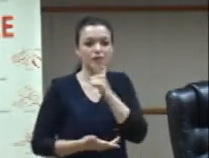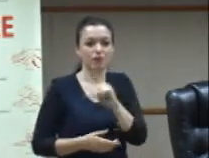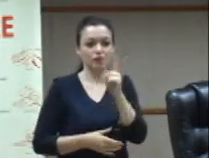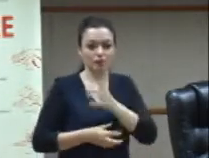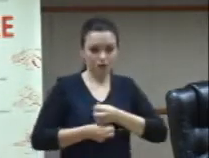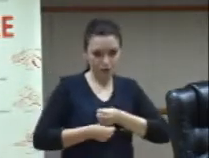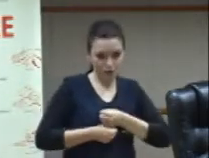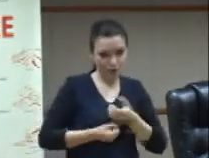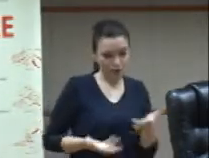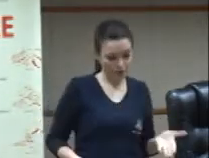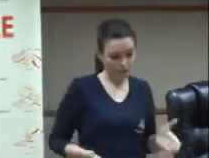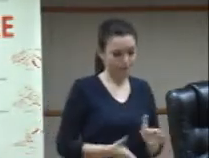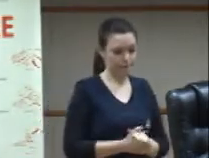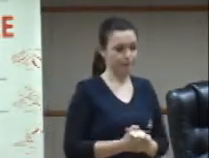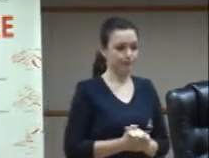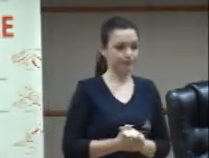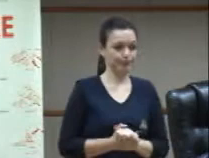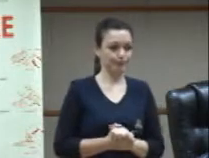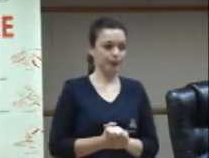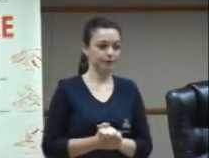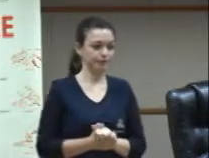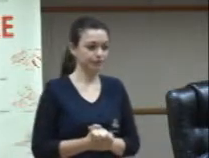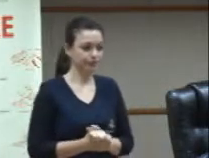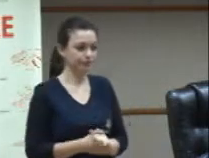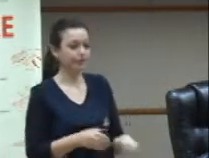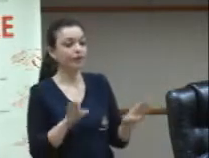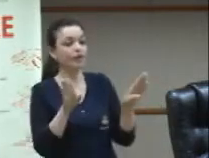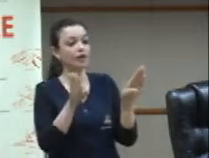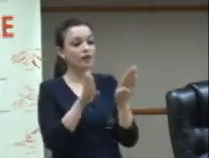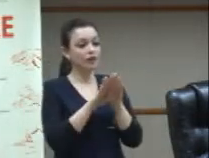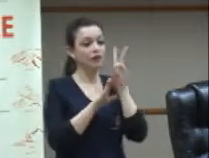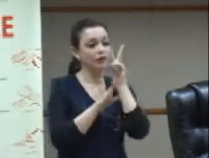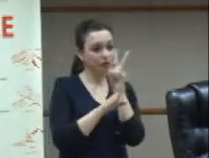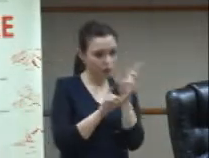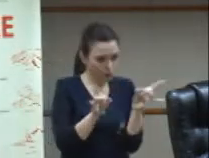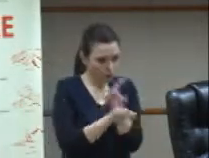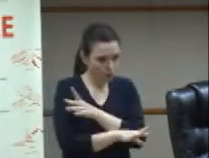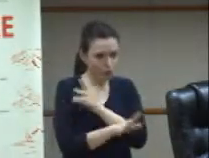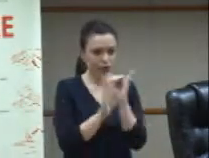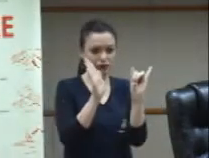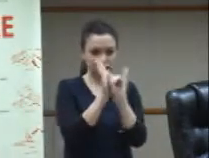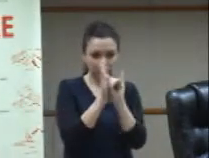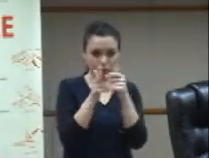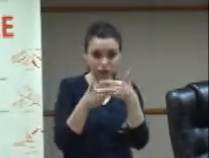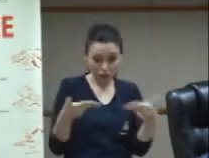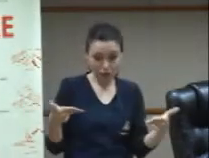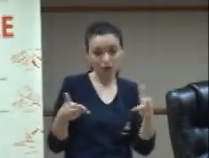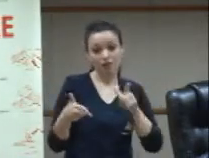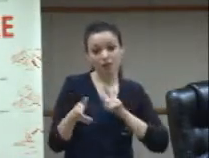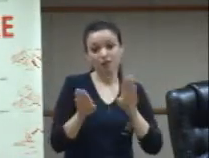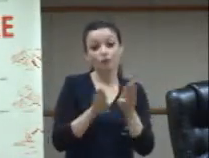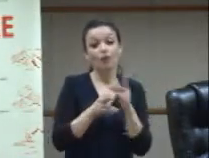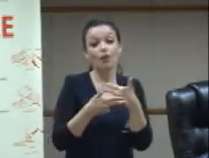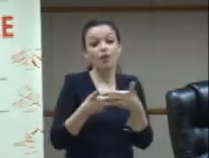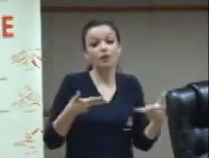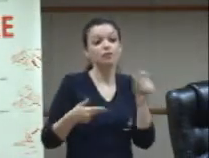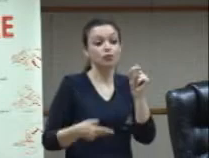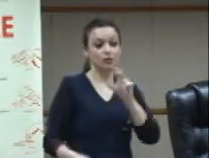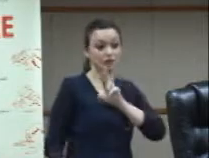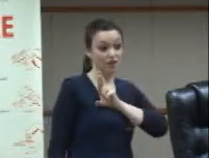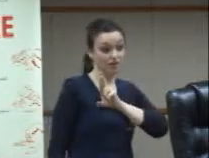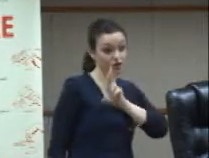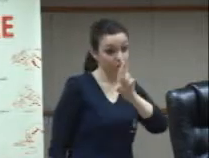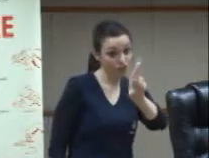bem sem contar além das identidades que tem aspectos religiosos políticos